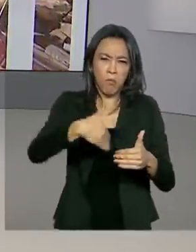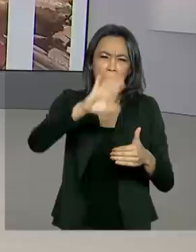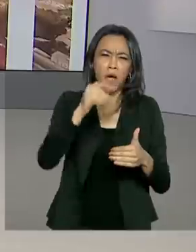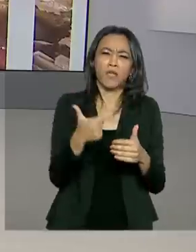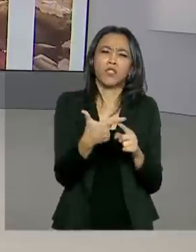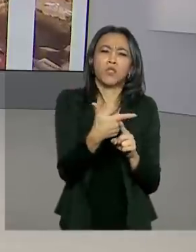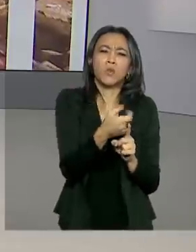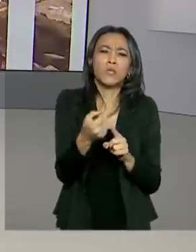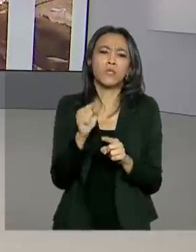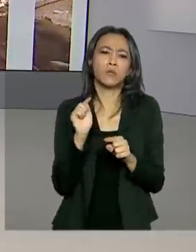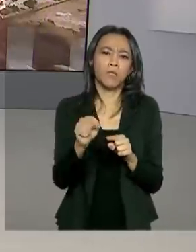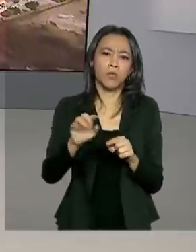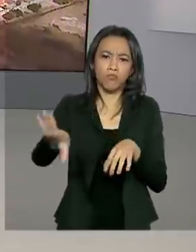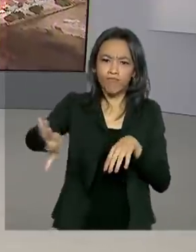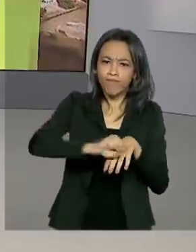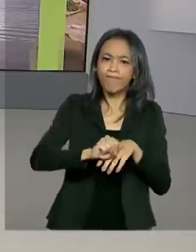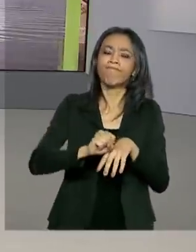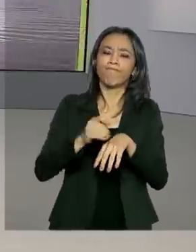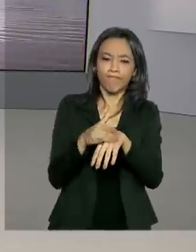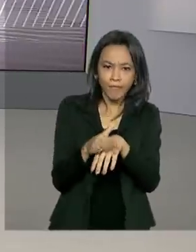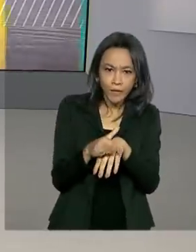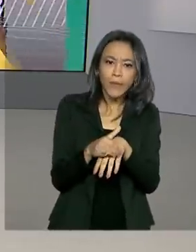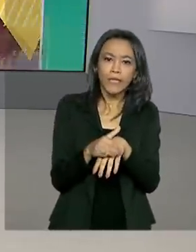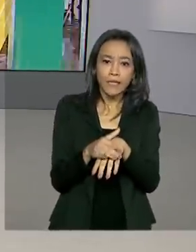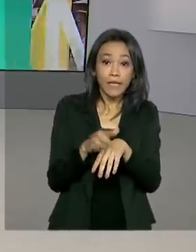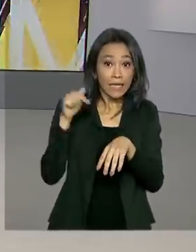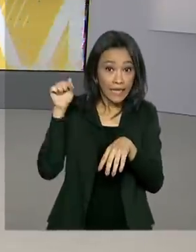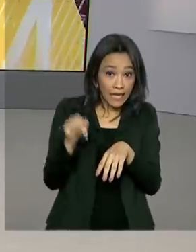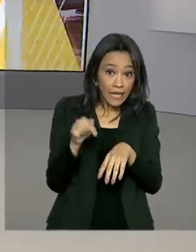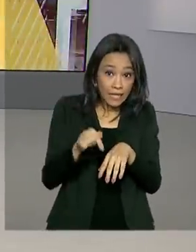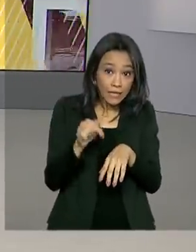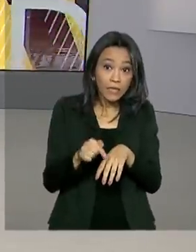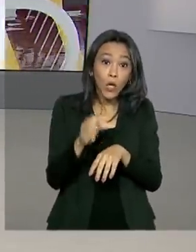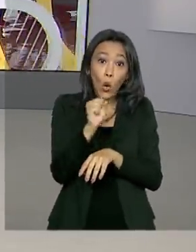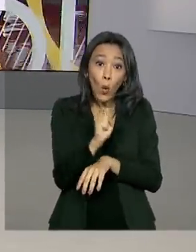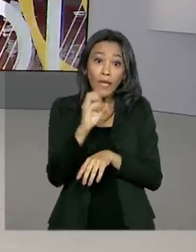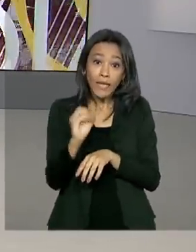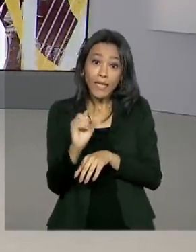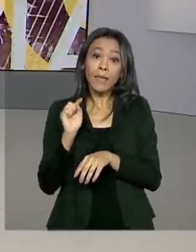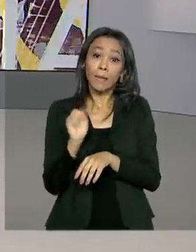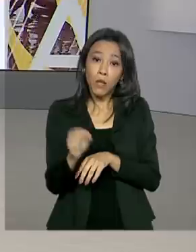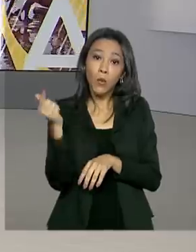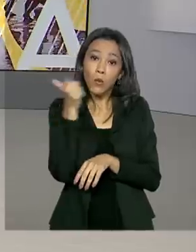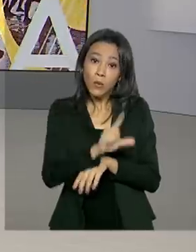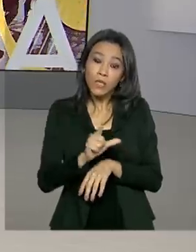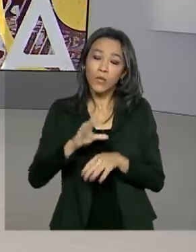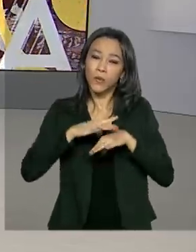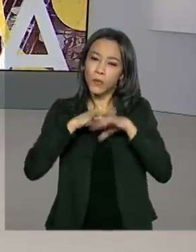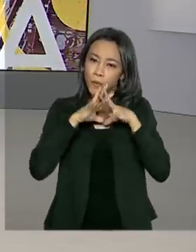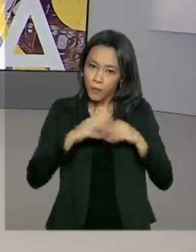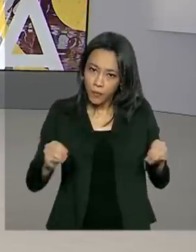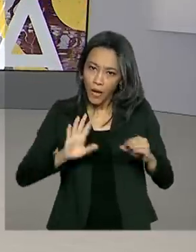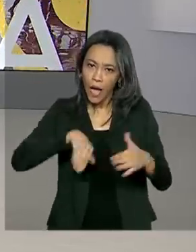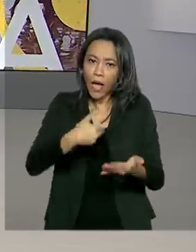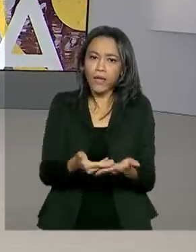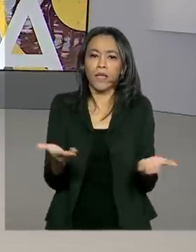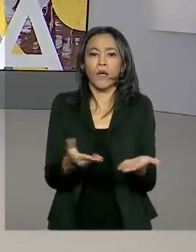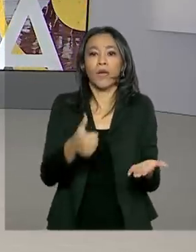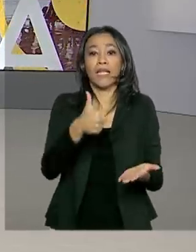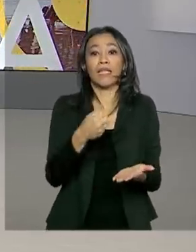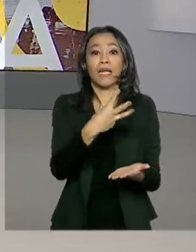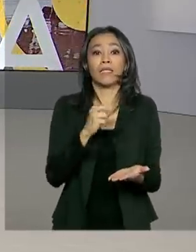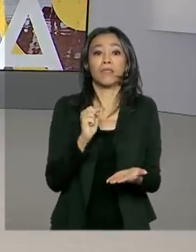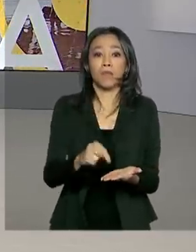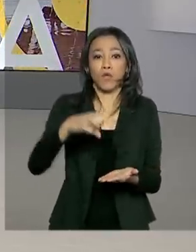os casos confirmados de Covid-19. Desses, quase 80 mil estão recuperados. Até o momento, são 13